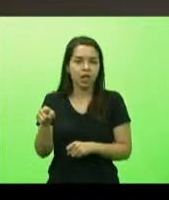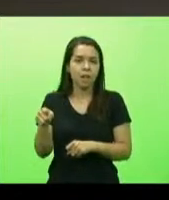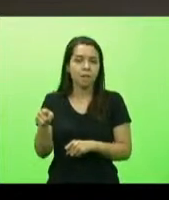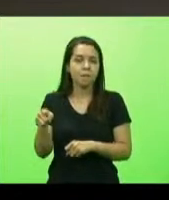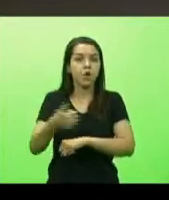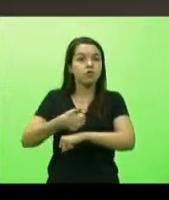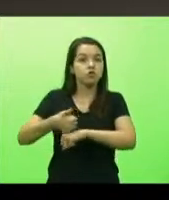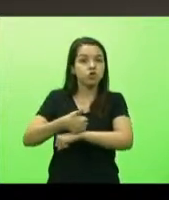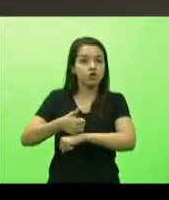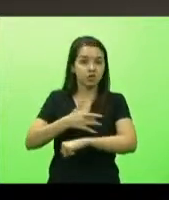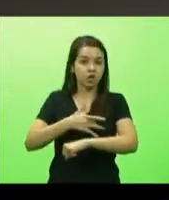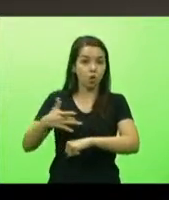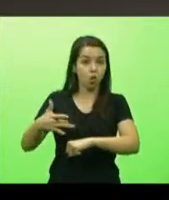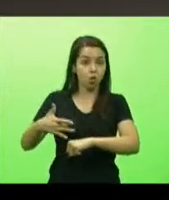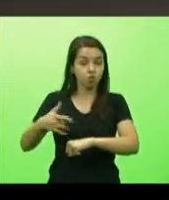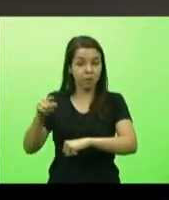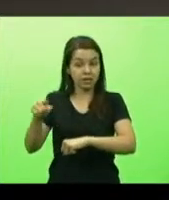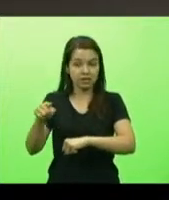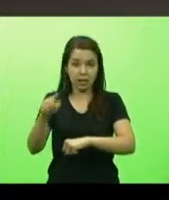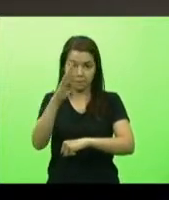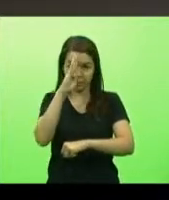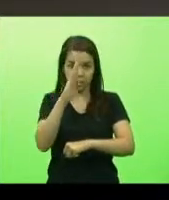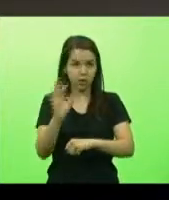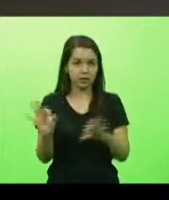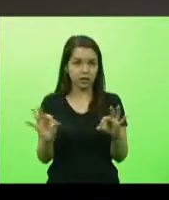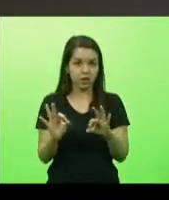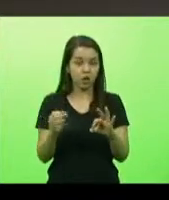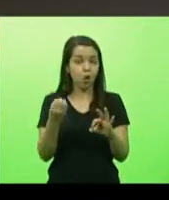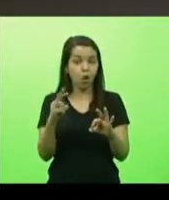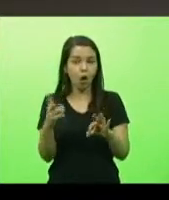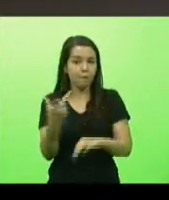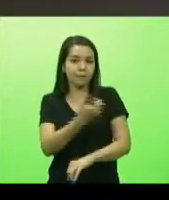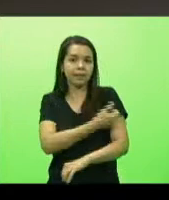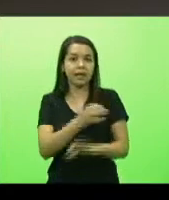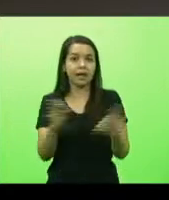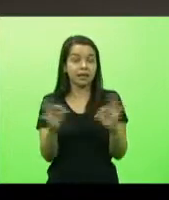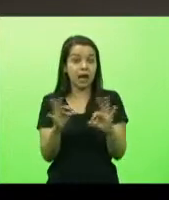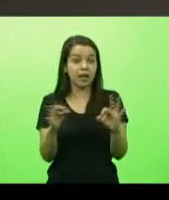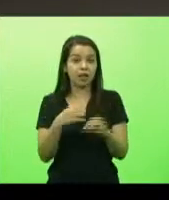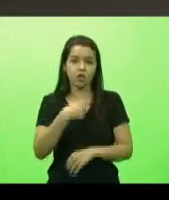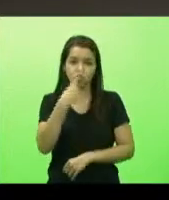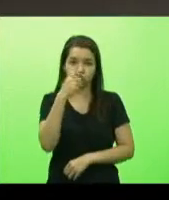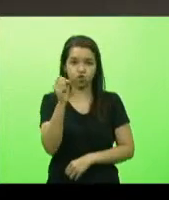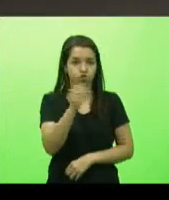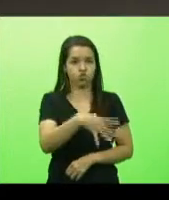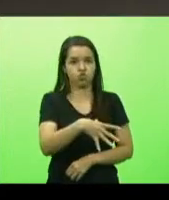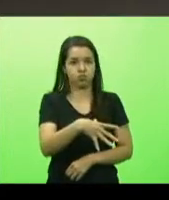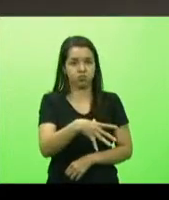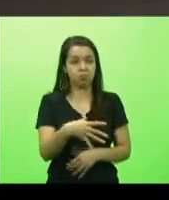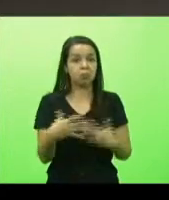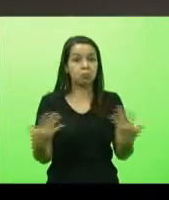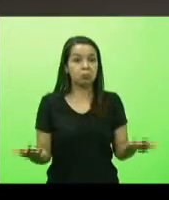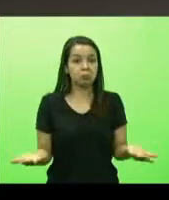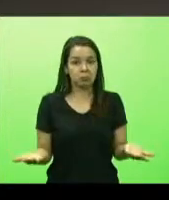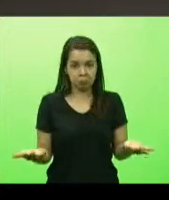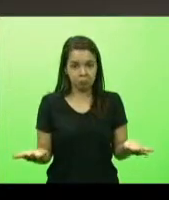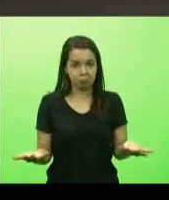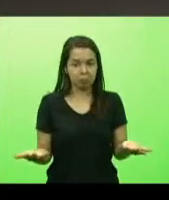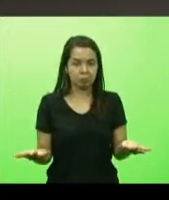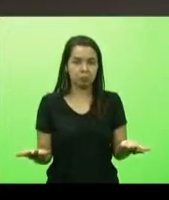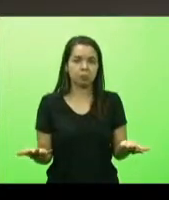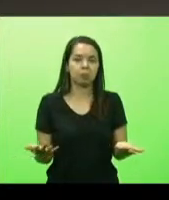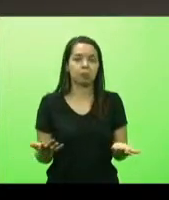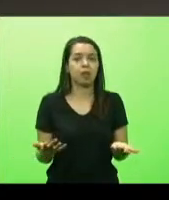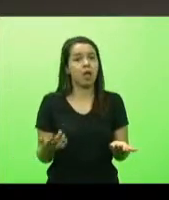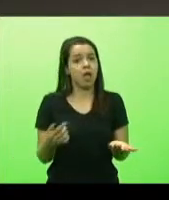ou eu não aplico nada e jogo fora aí ele me fez uma pergunta secretário que eu gostaria até que o senhor pudesse responder porque tem